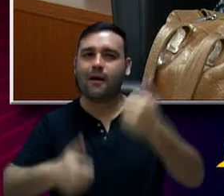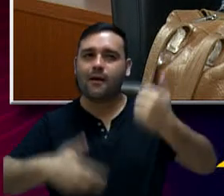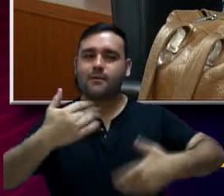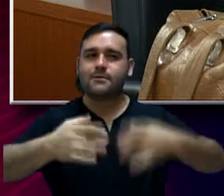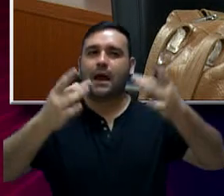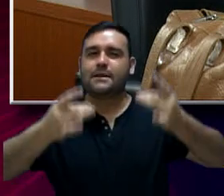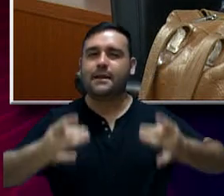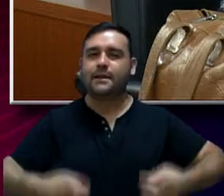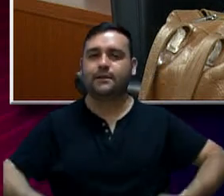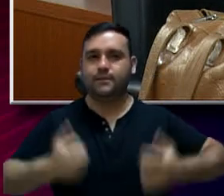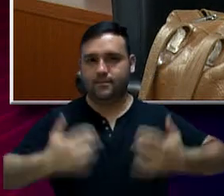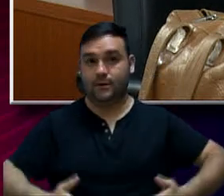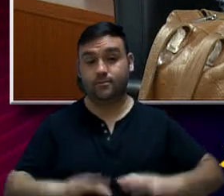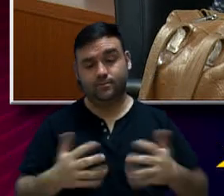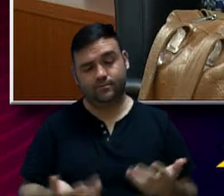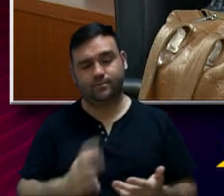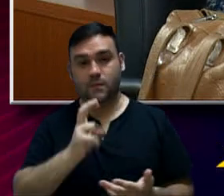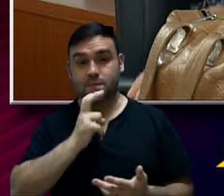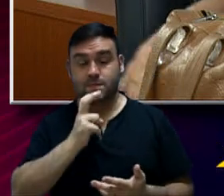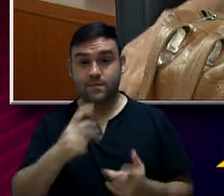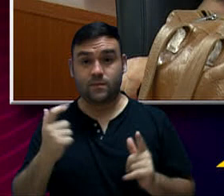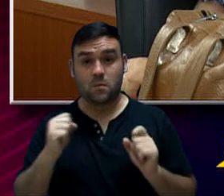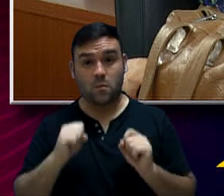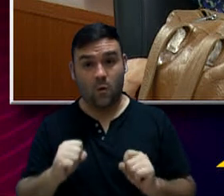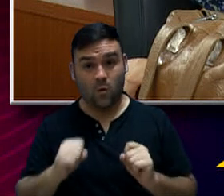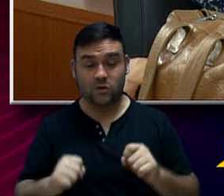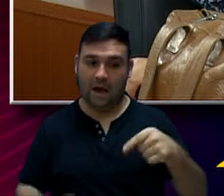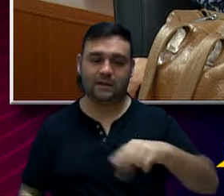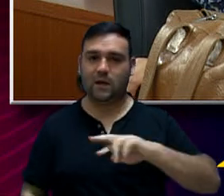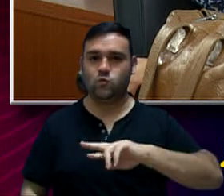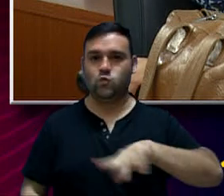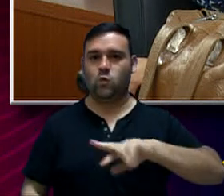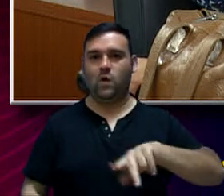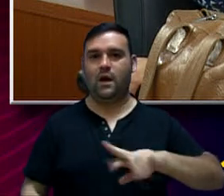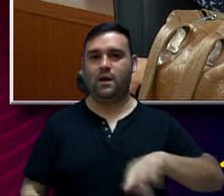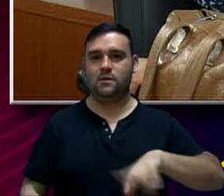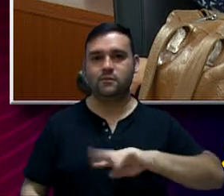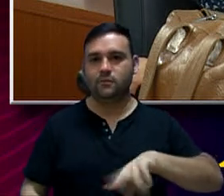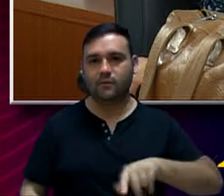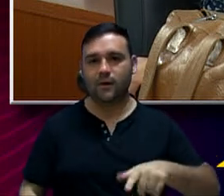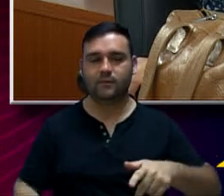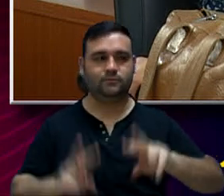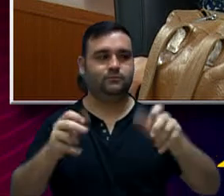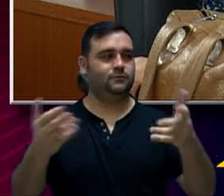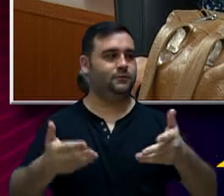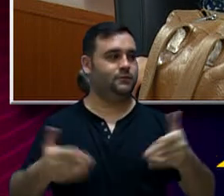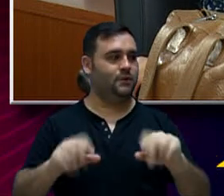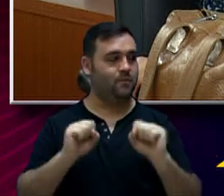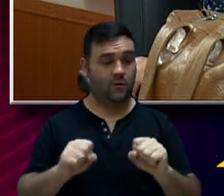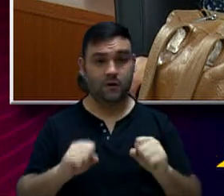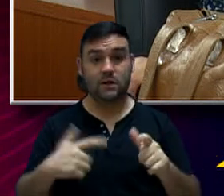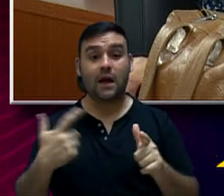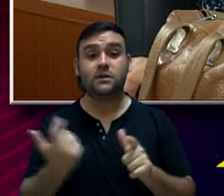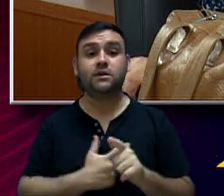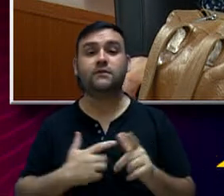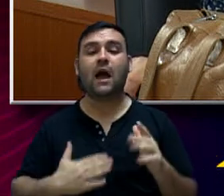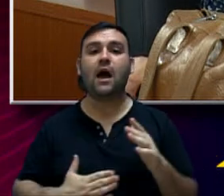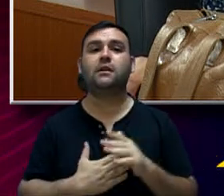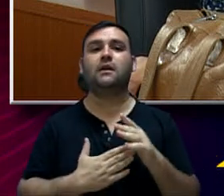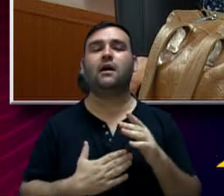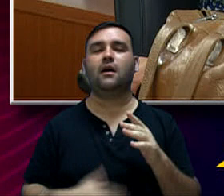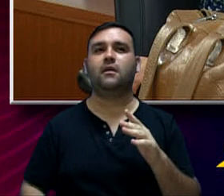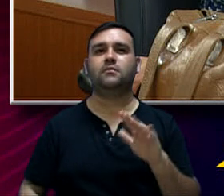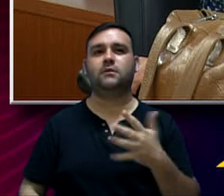município de Sorocaba poderia, e esse não é, e não é essa questão, se endividar até o